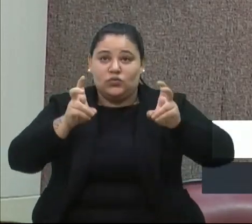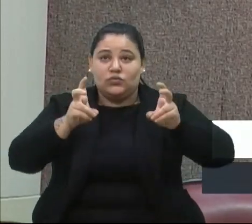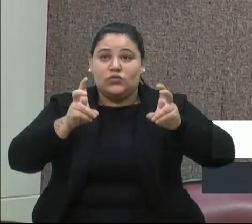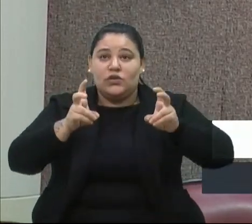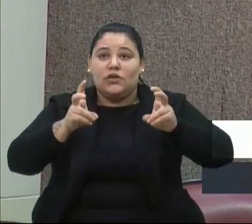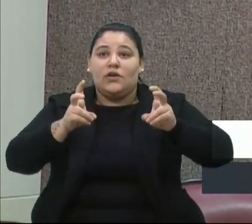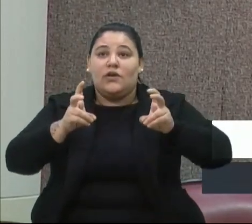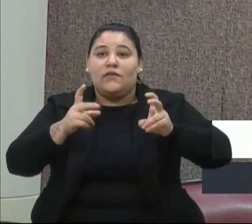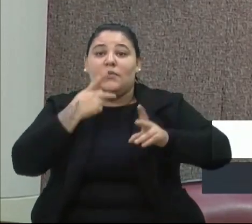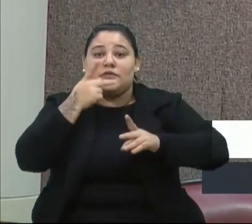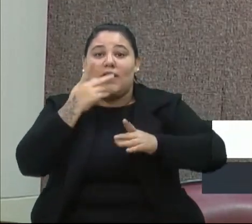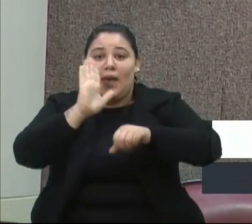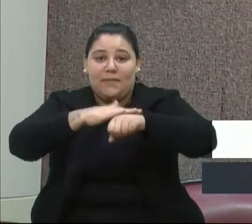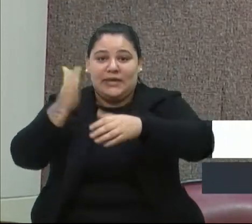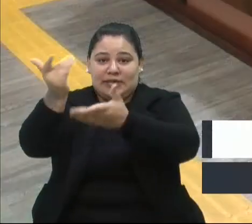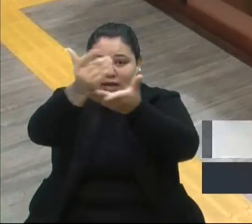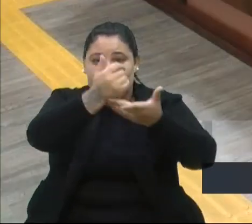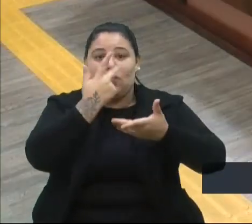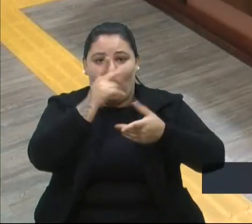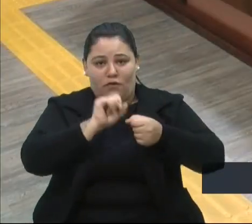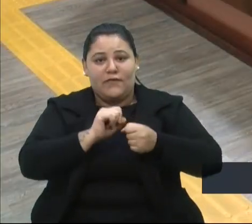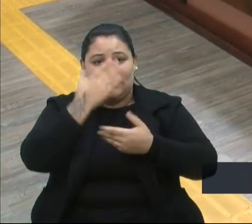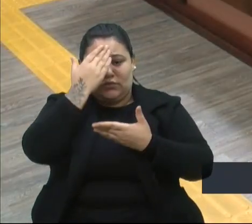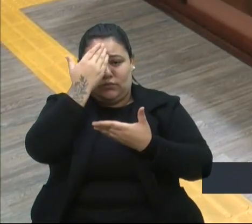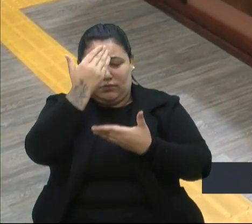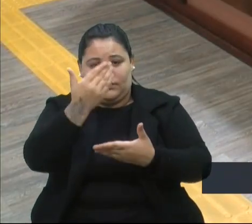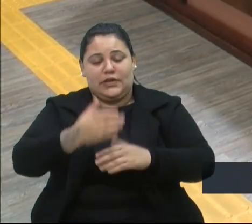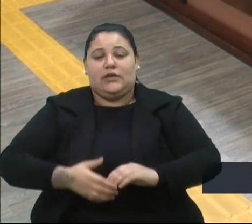mais dados que nem eu estou trazendo aqui. Muito obrigado. Obrigado. Obrigado. Próximo.